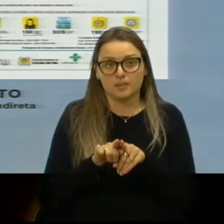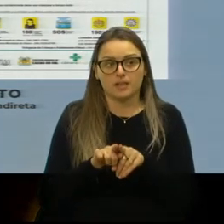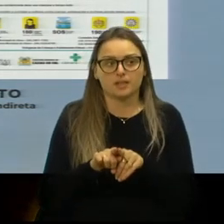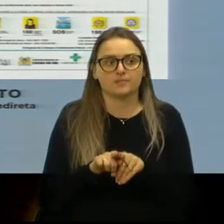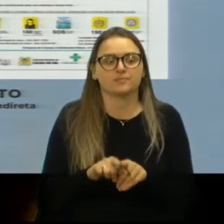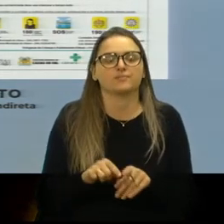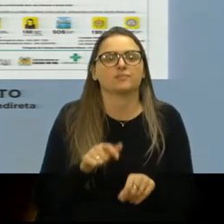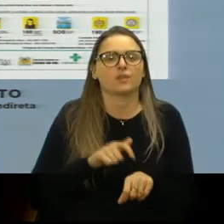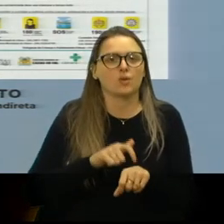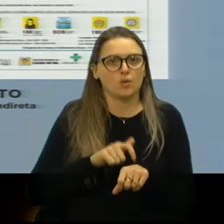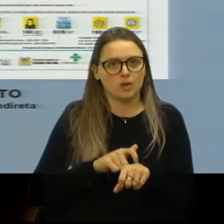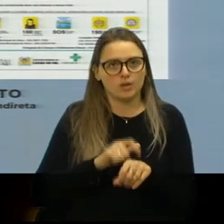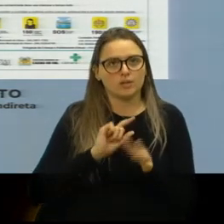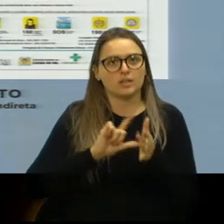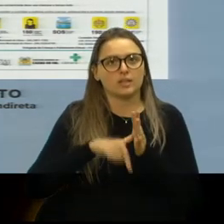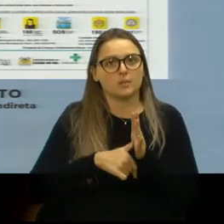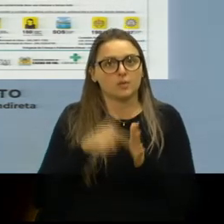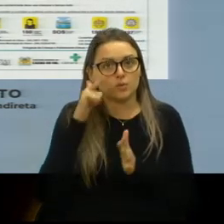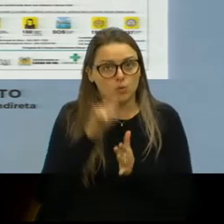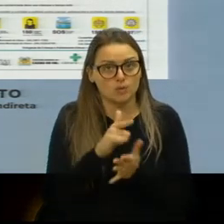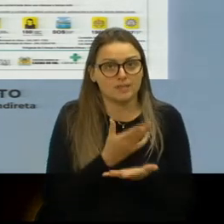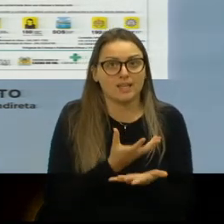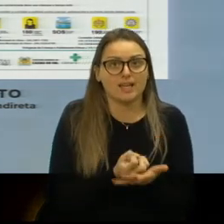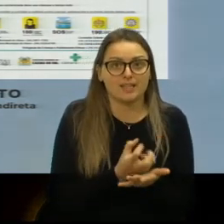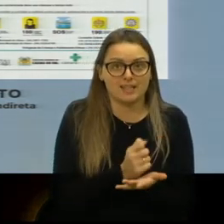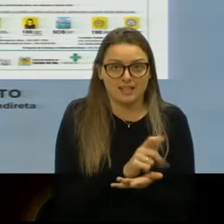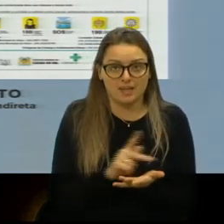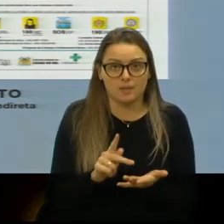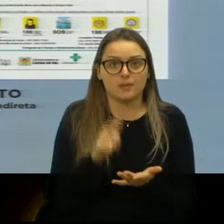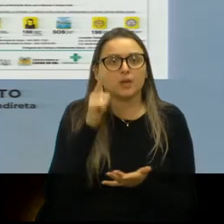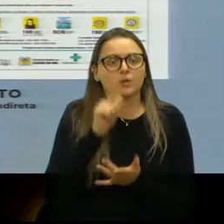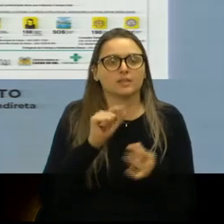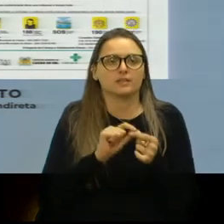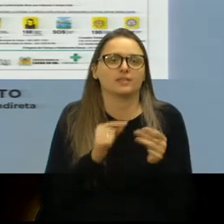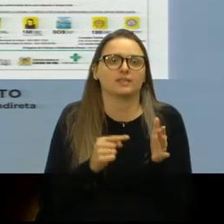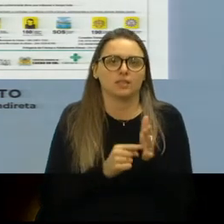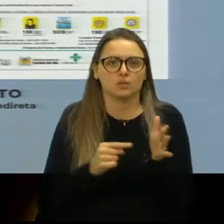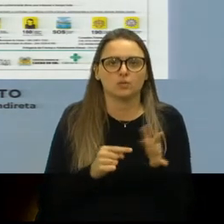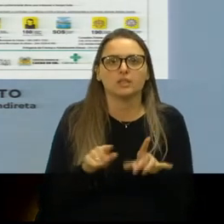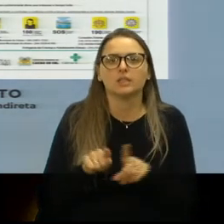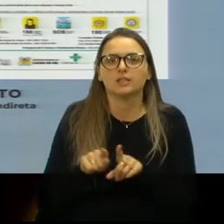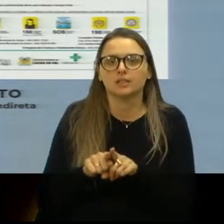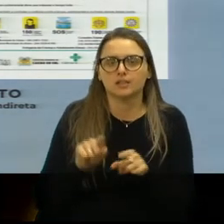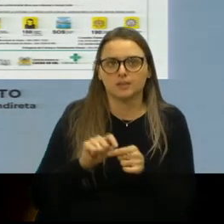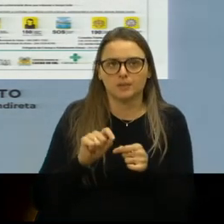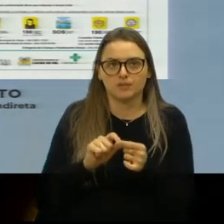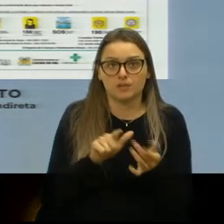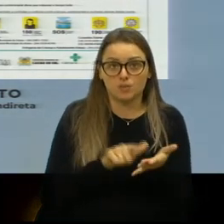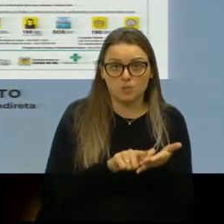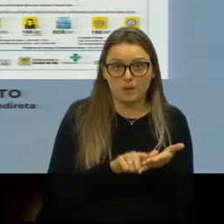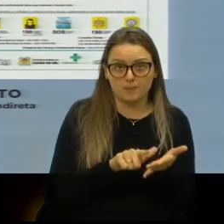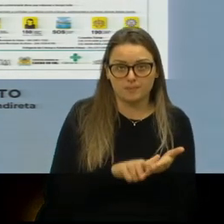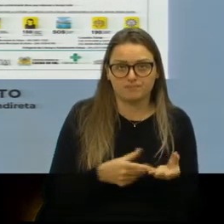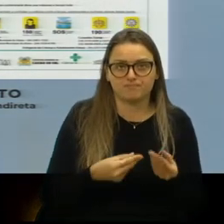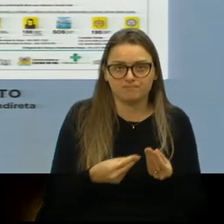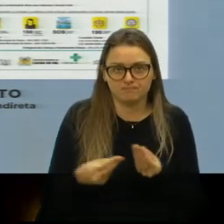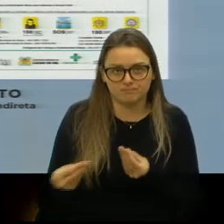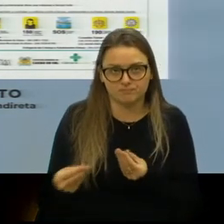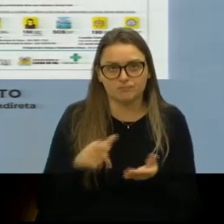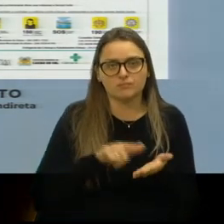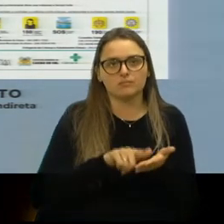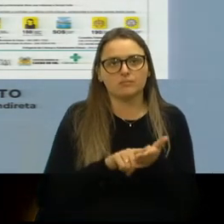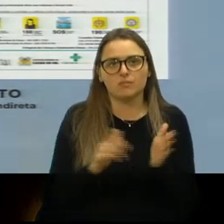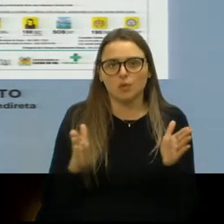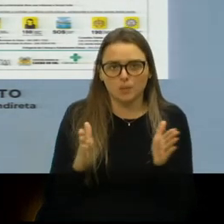canais que a gente consegue, então, via remota, fazer as denúncias. E a gente fez também um panfleto, esse panfleto